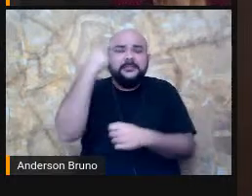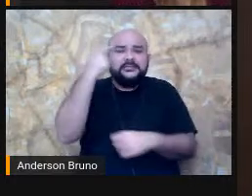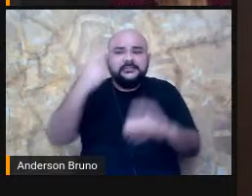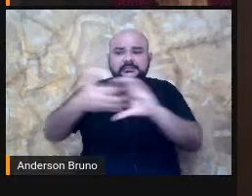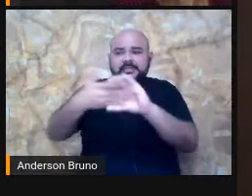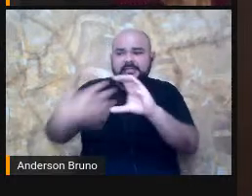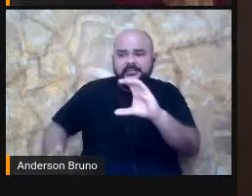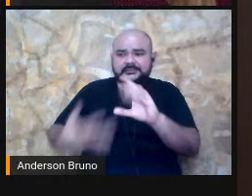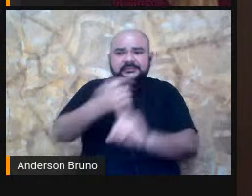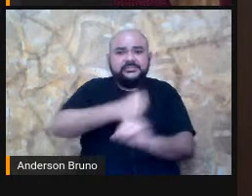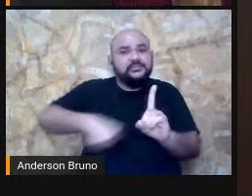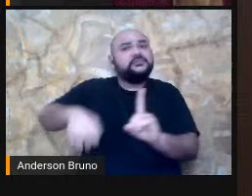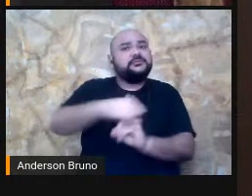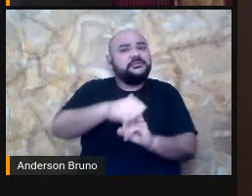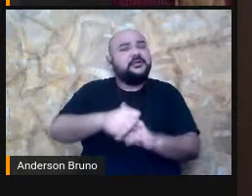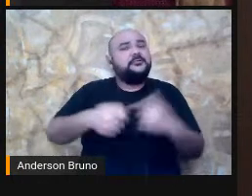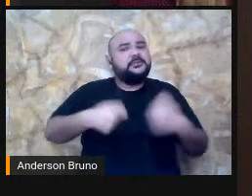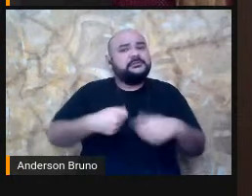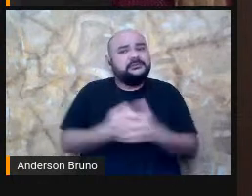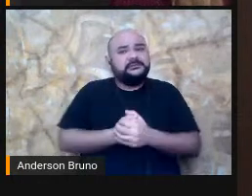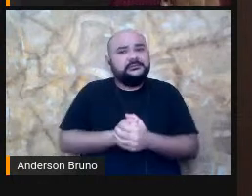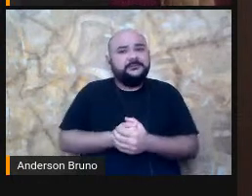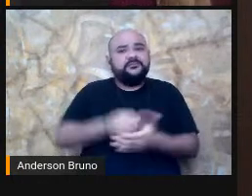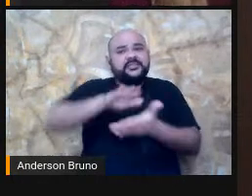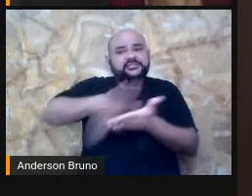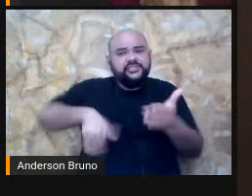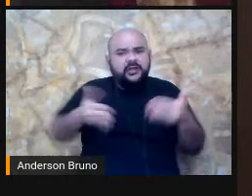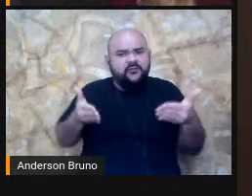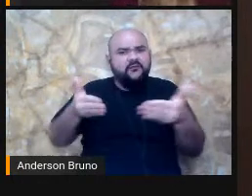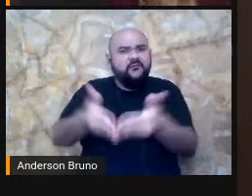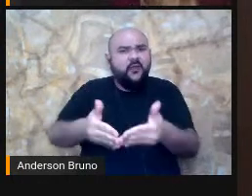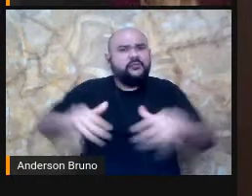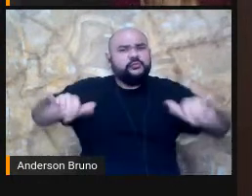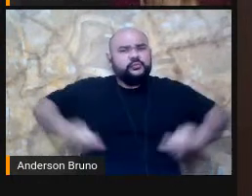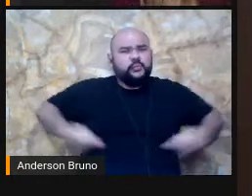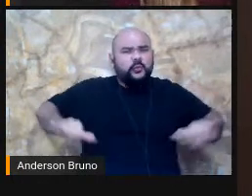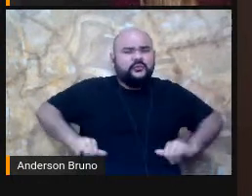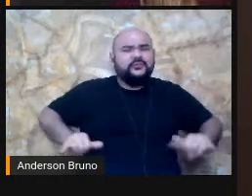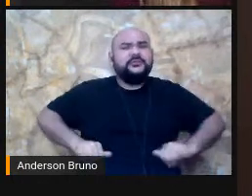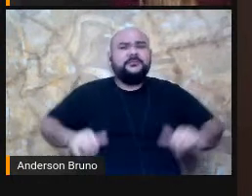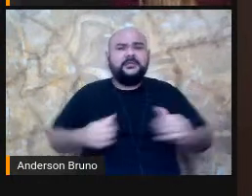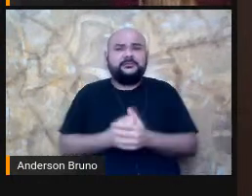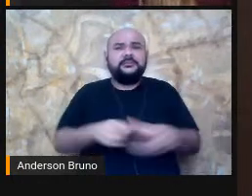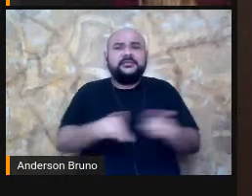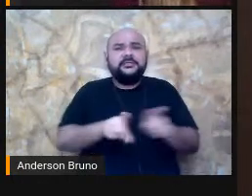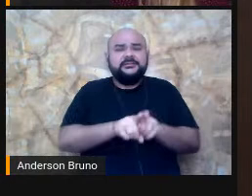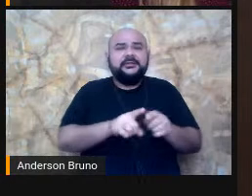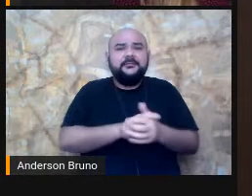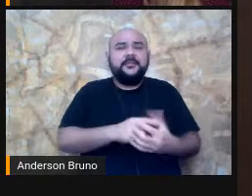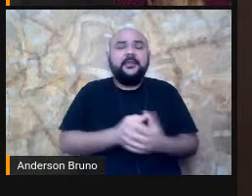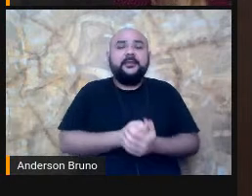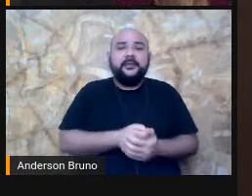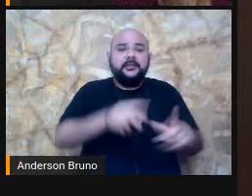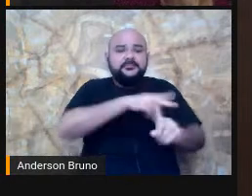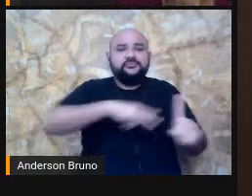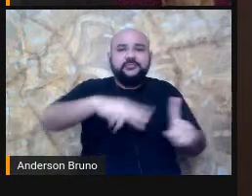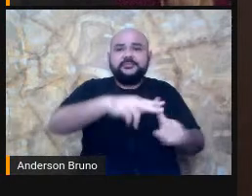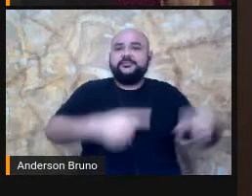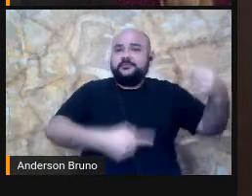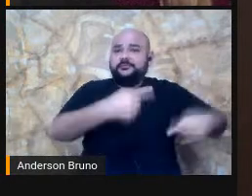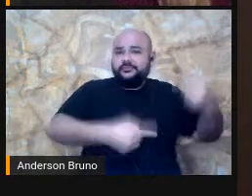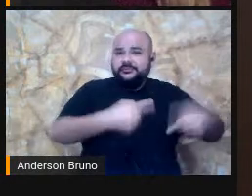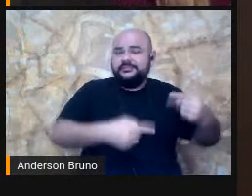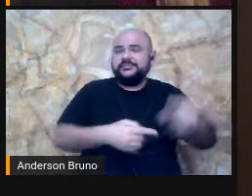né? Então, há um foco no sofrimento individual versus condição política, né? Então, os próprios